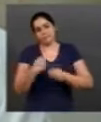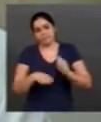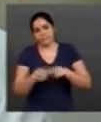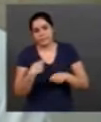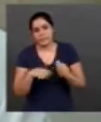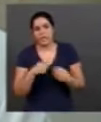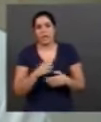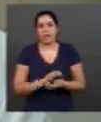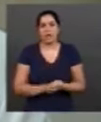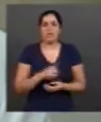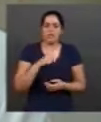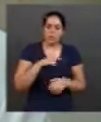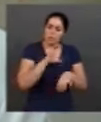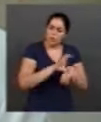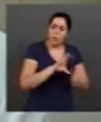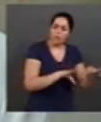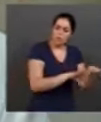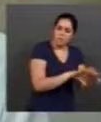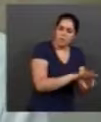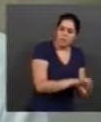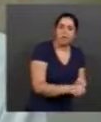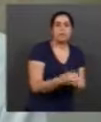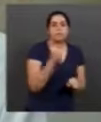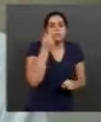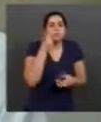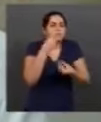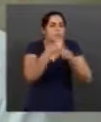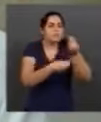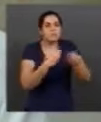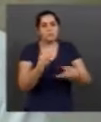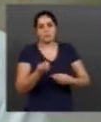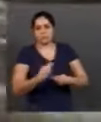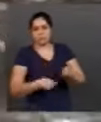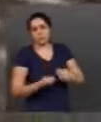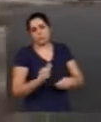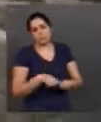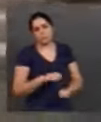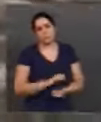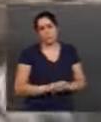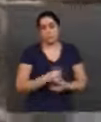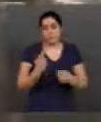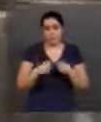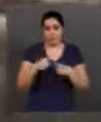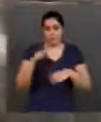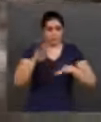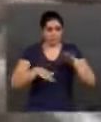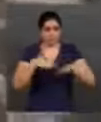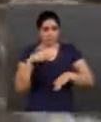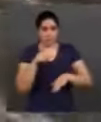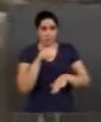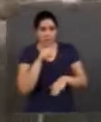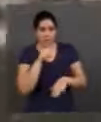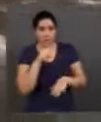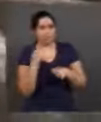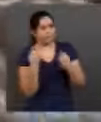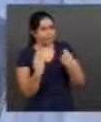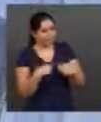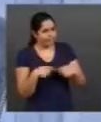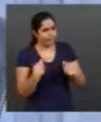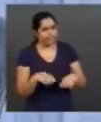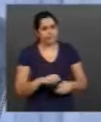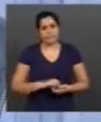para reduzir consumo no seu insumo de produção, porque a água, às vezes, é matéria-prima na produção industrial.